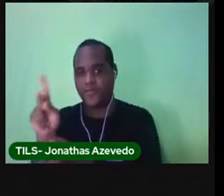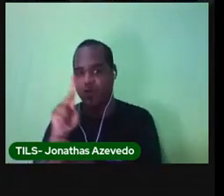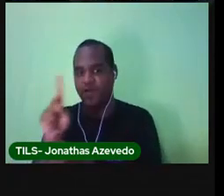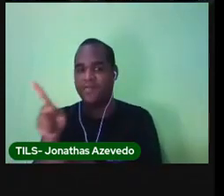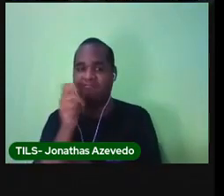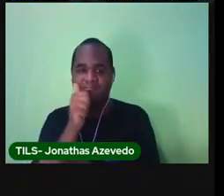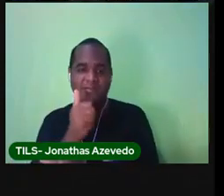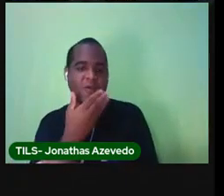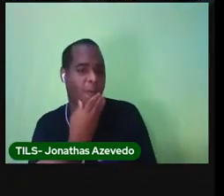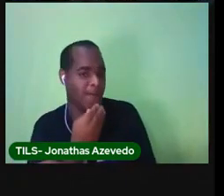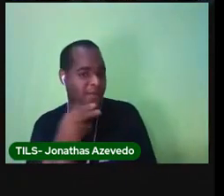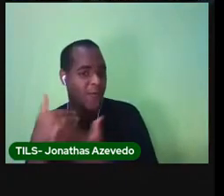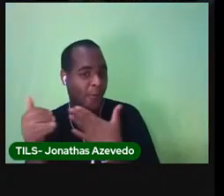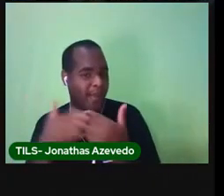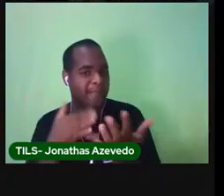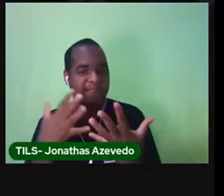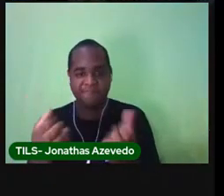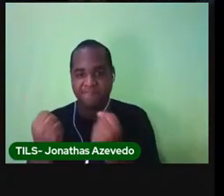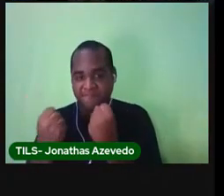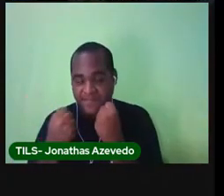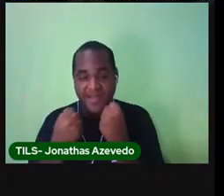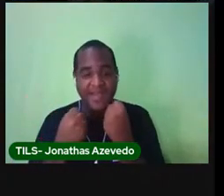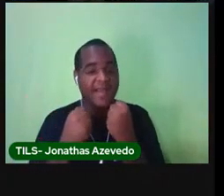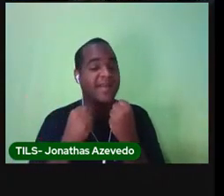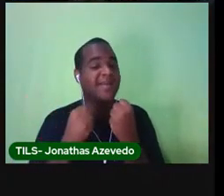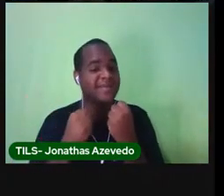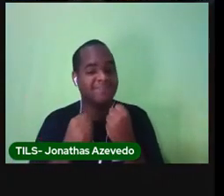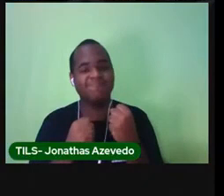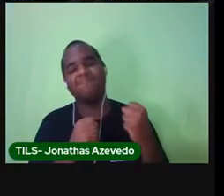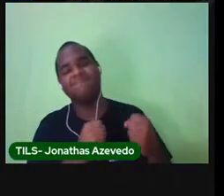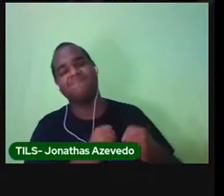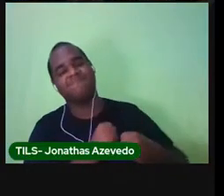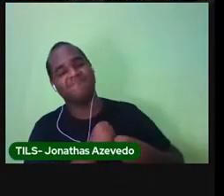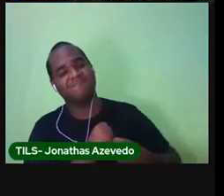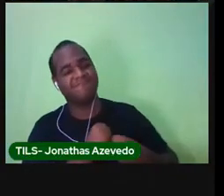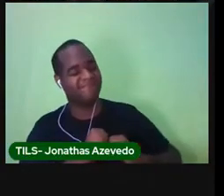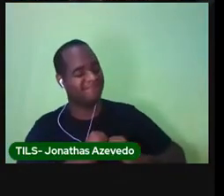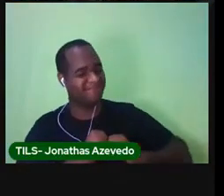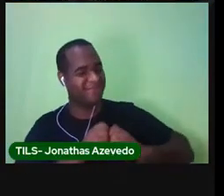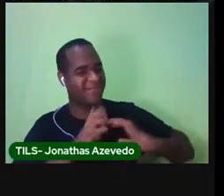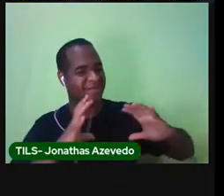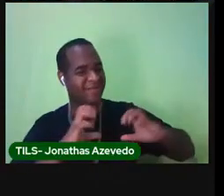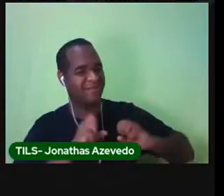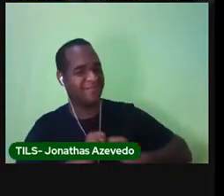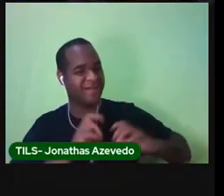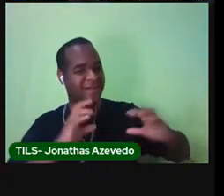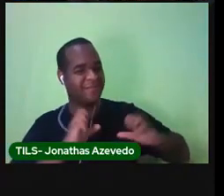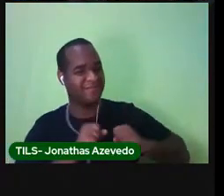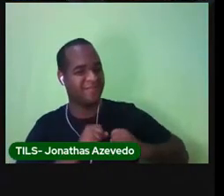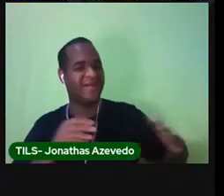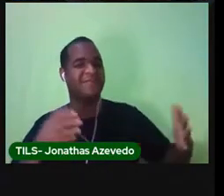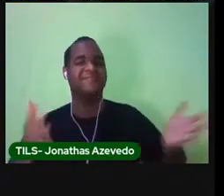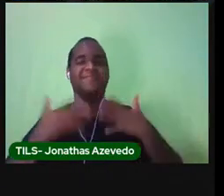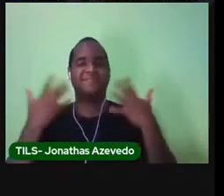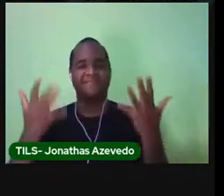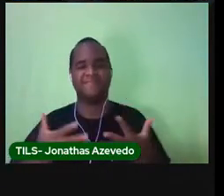professora, quando receber, vai ficar com o coração transbordando de alegria.